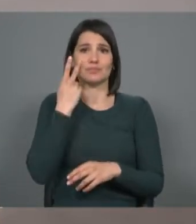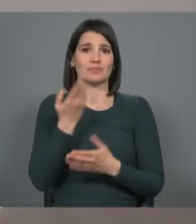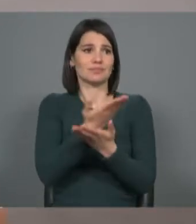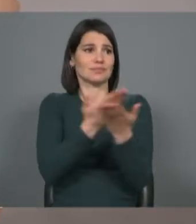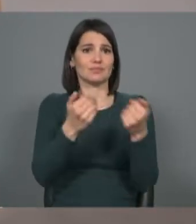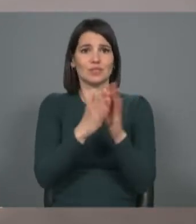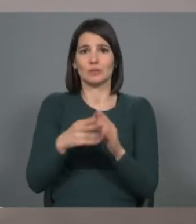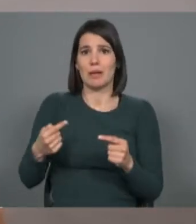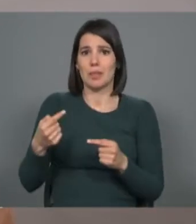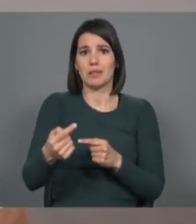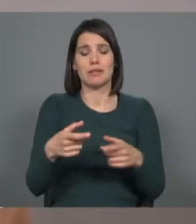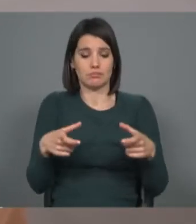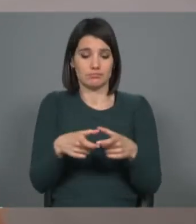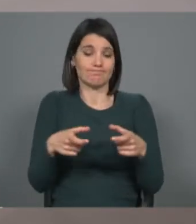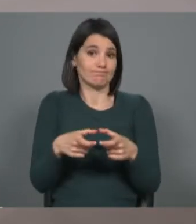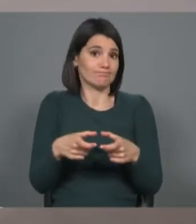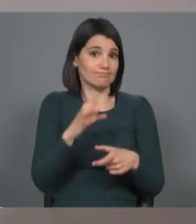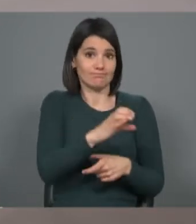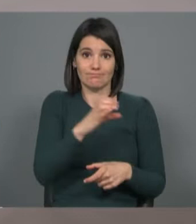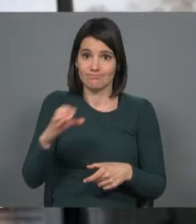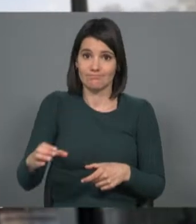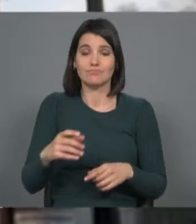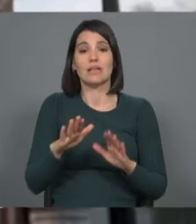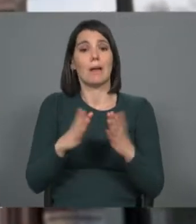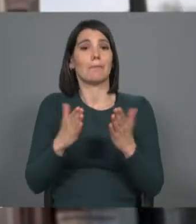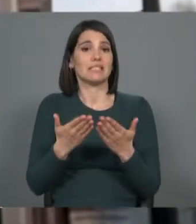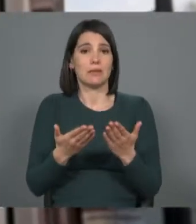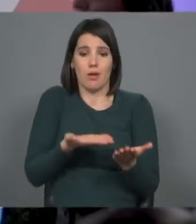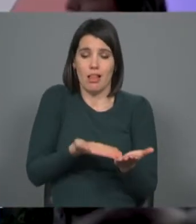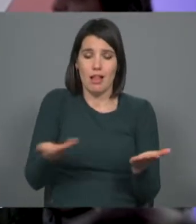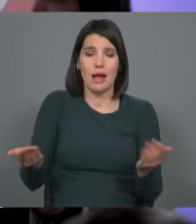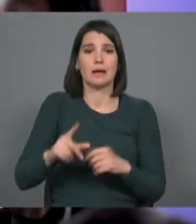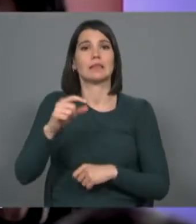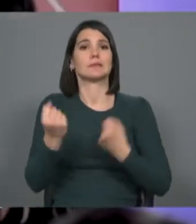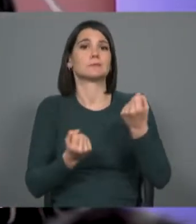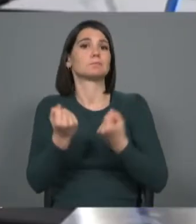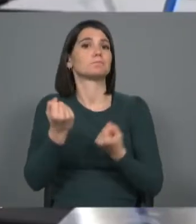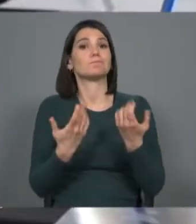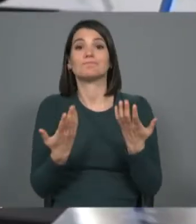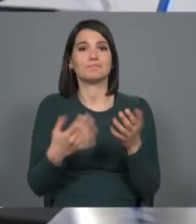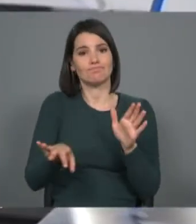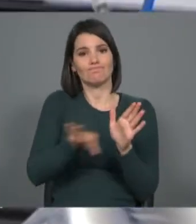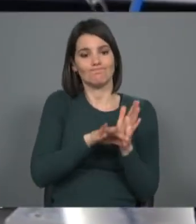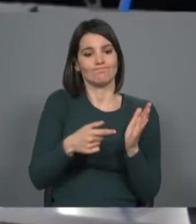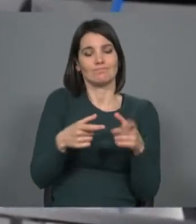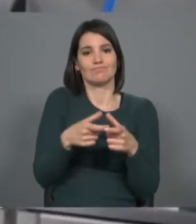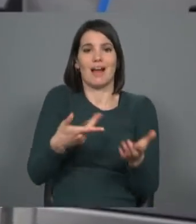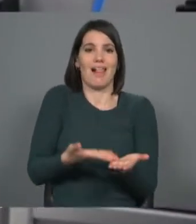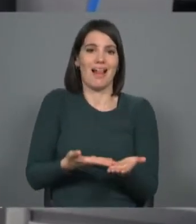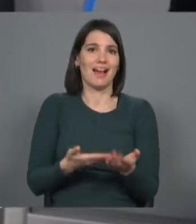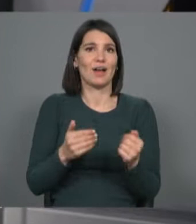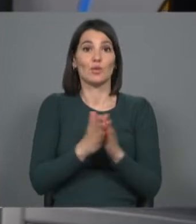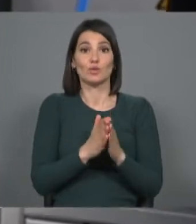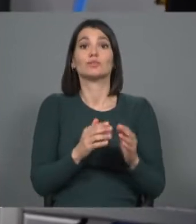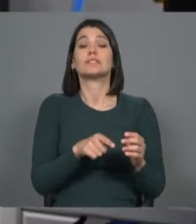seja através do cartão de cidadão, quando viajamos, através do passaporte, quando conduzimos através da nossa carta de condução. Todos estes documentos